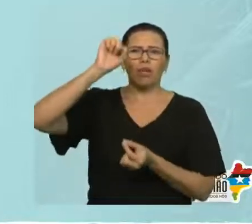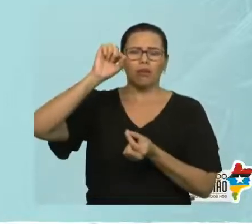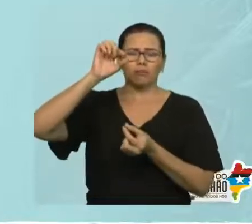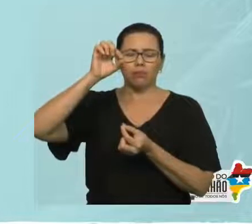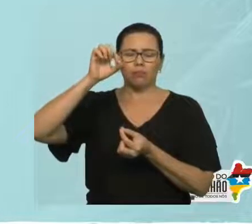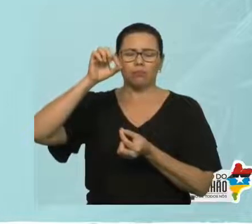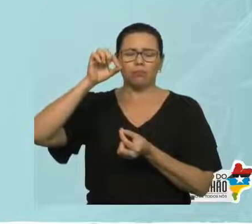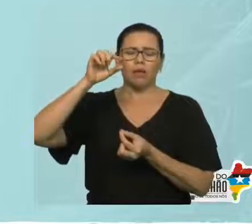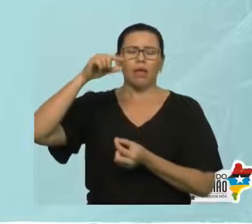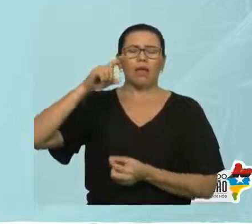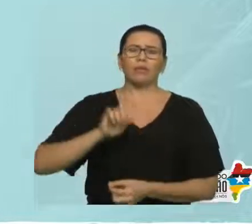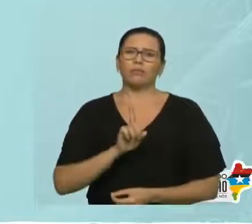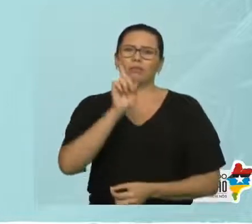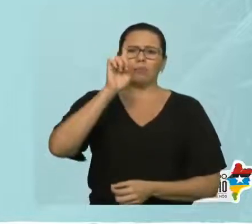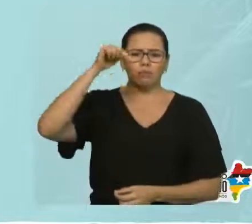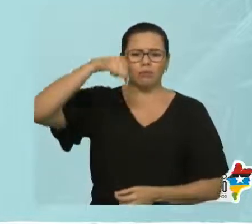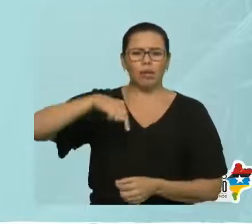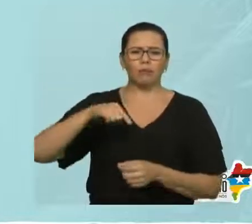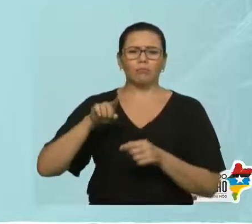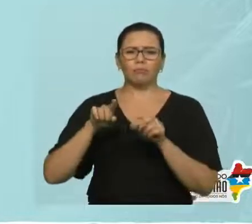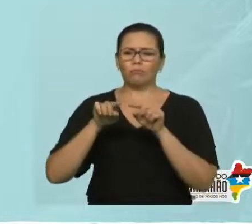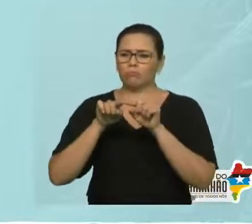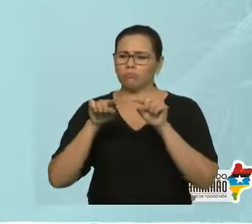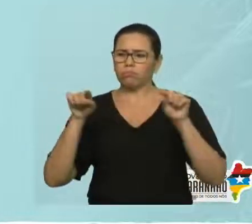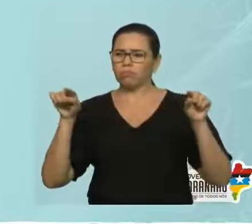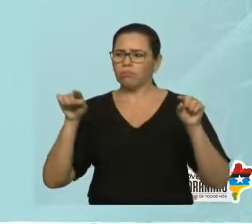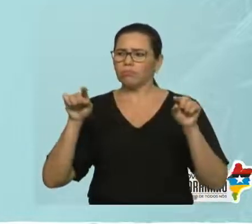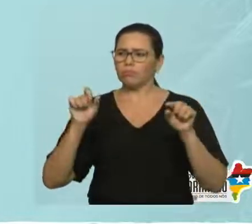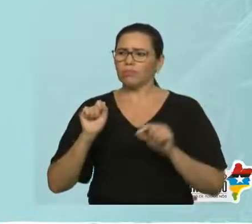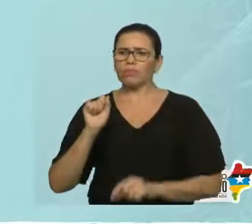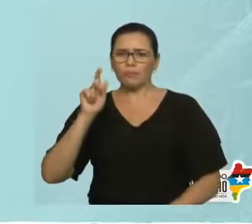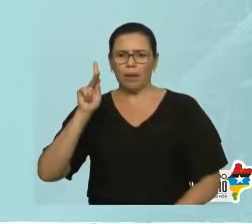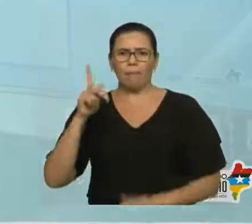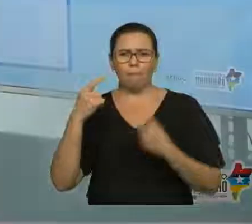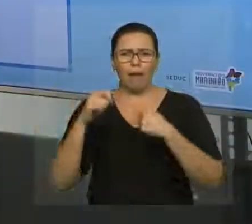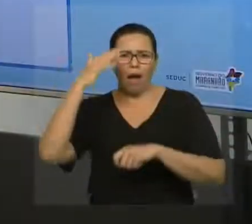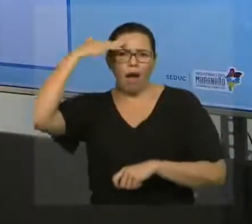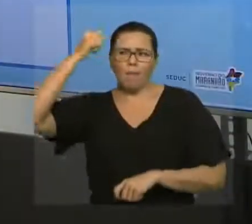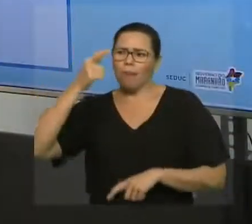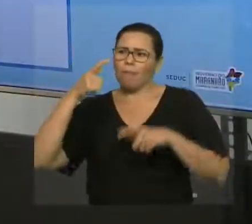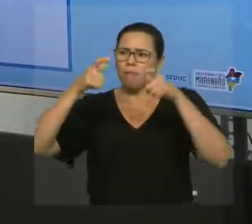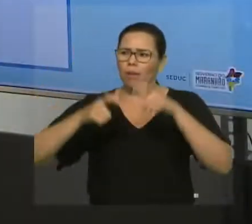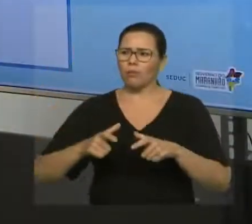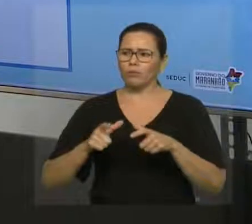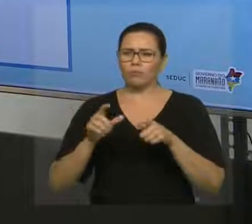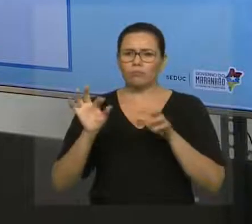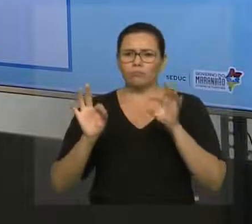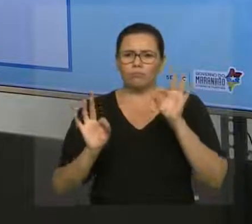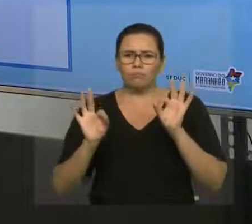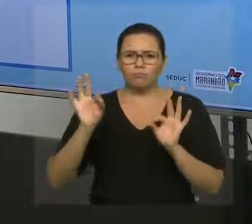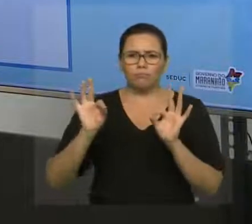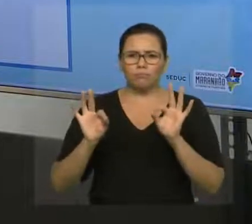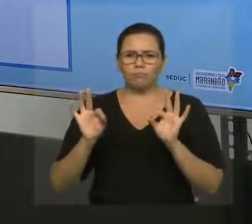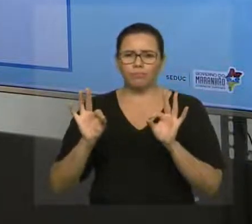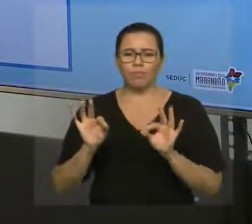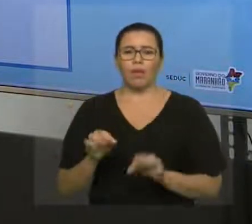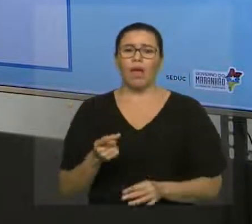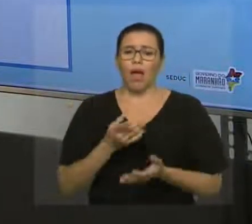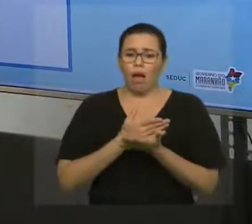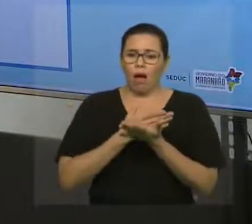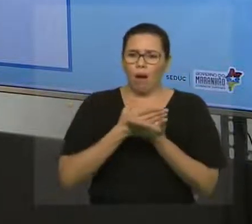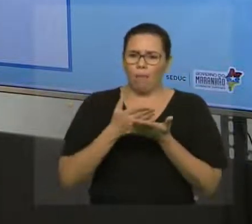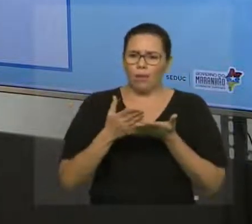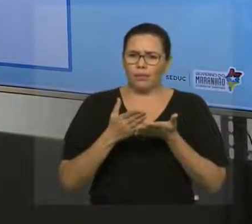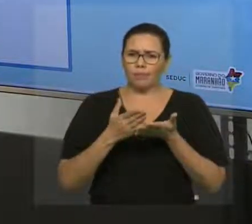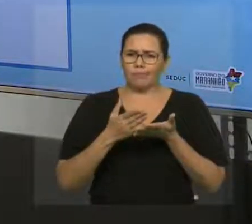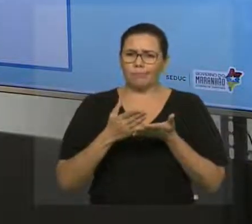exemplo, aqui, uma representação simples de um vetor, eu tenho que esse vetor tem a origem, que é